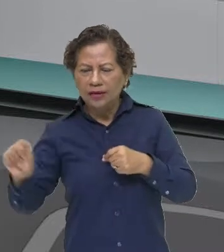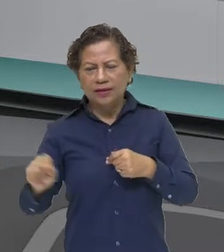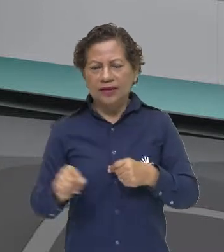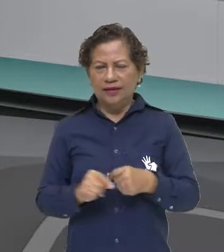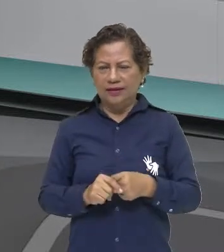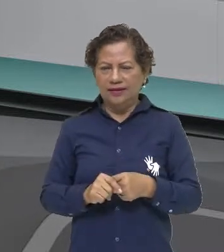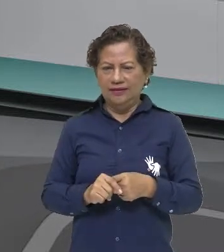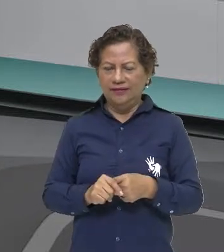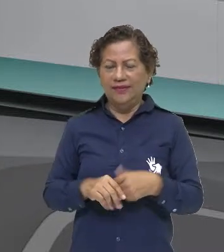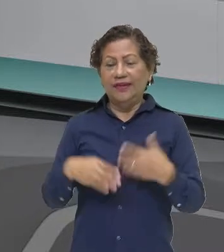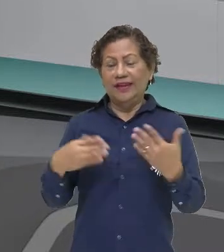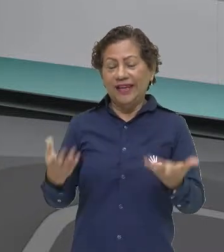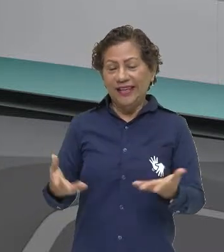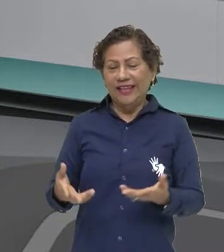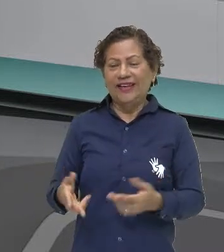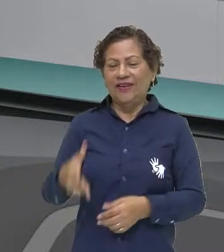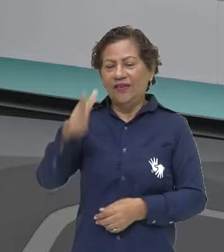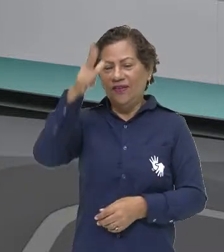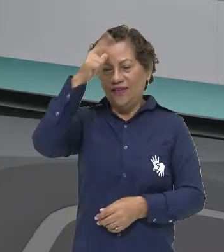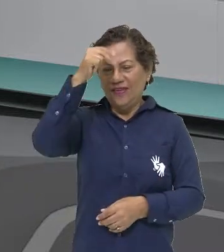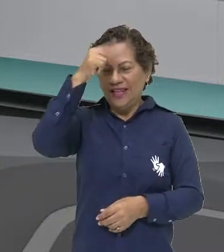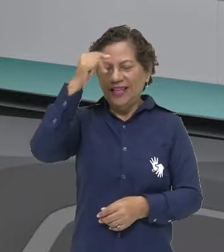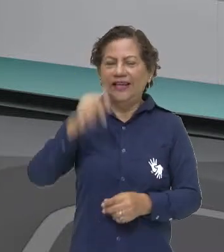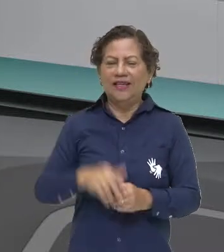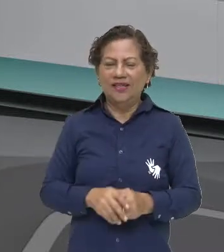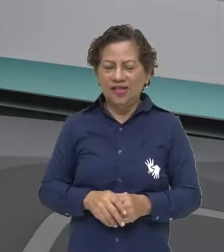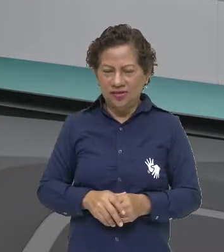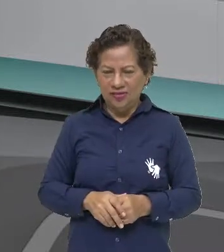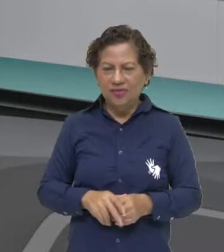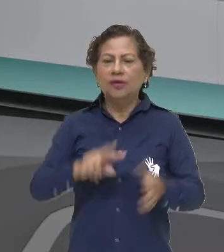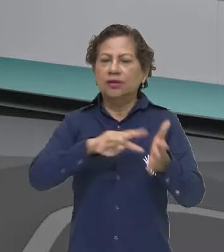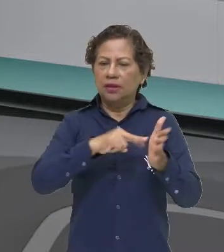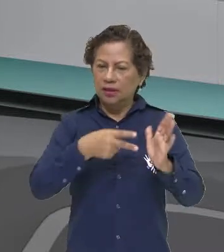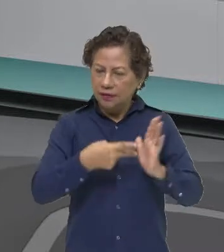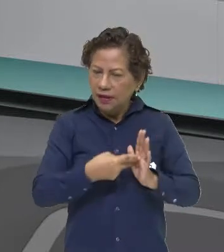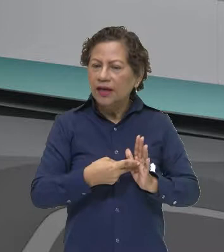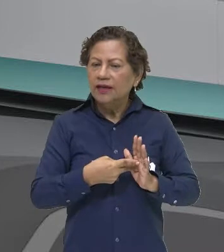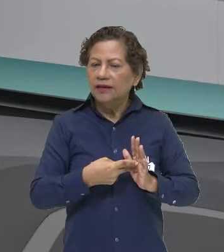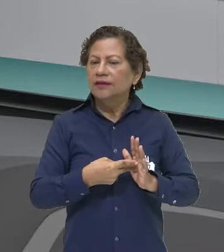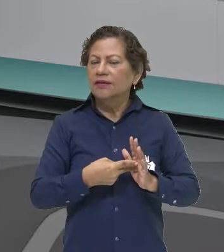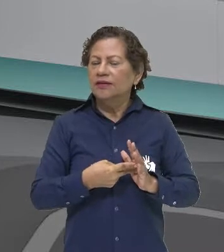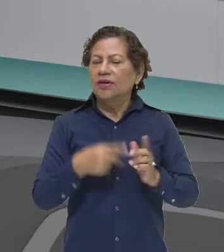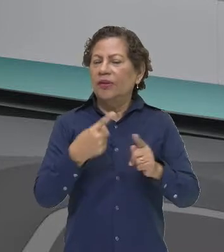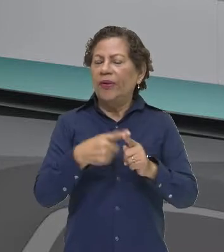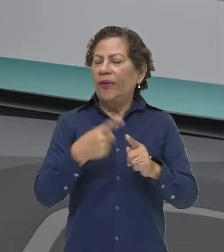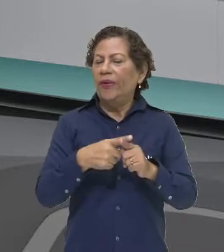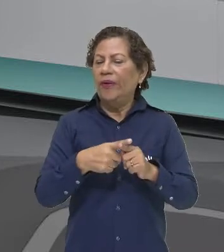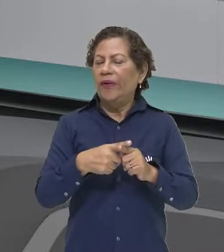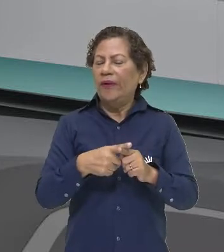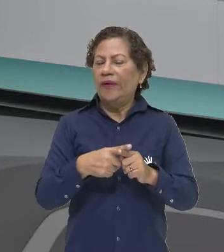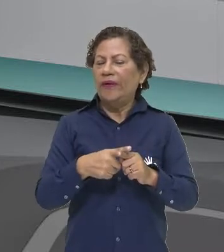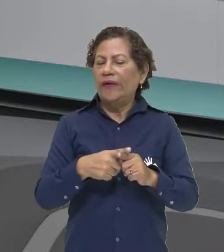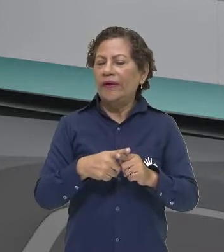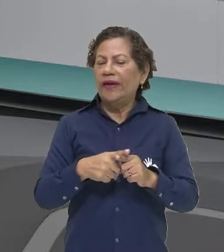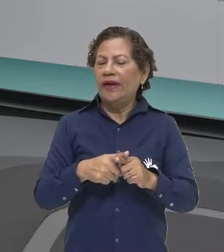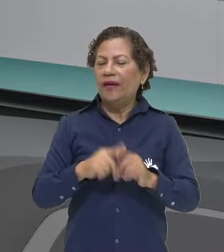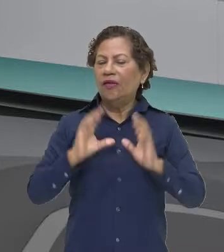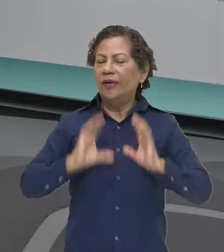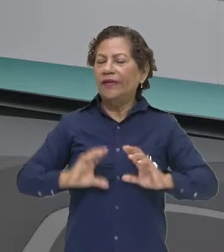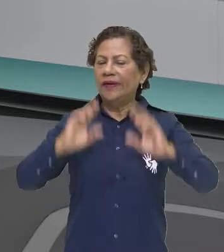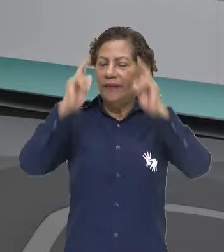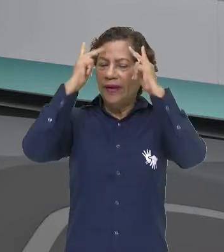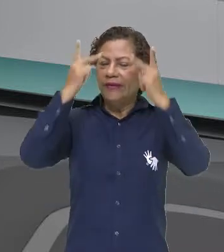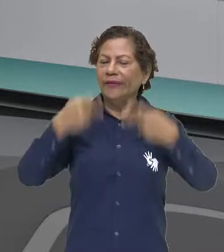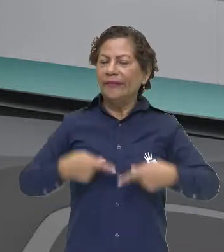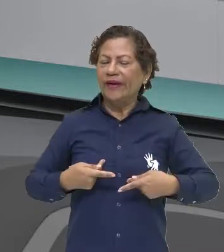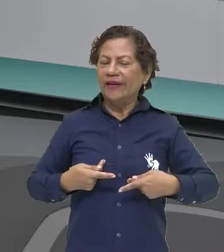Ele quebra o padrão. Ele deixa de lado. É algo que é inesperado. E aí o diretor